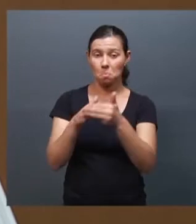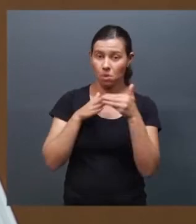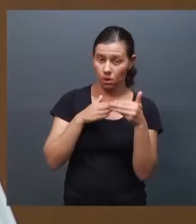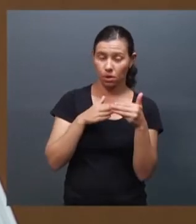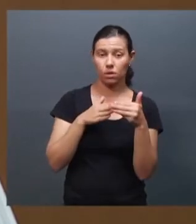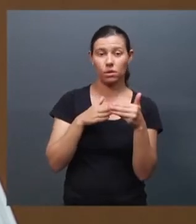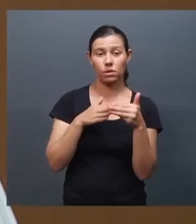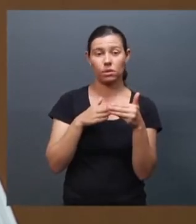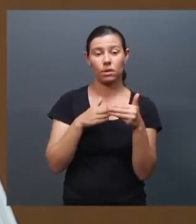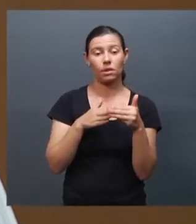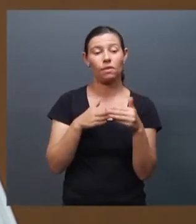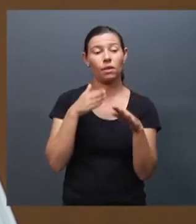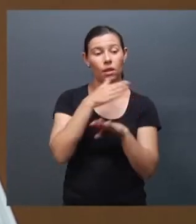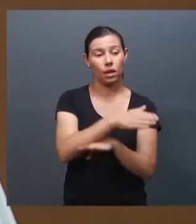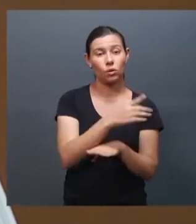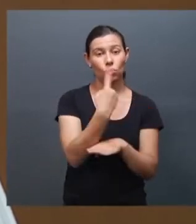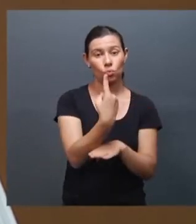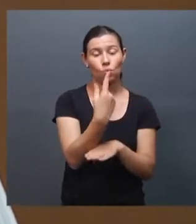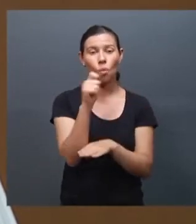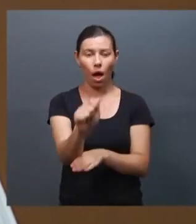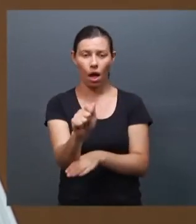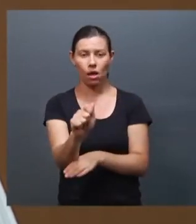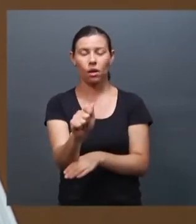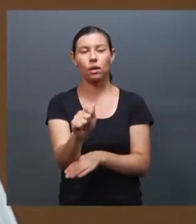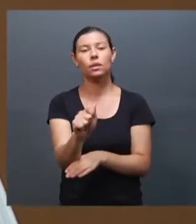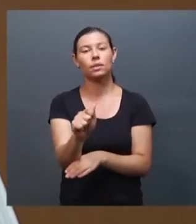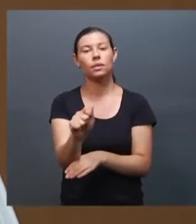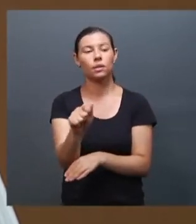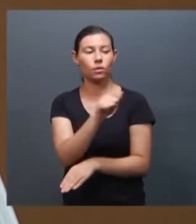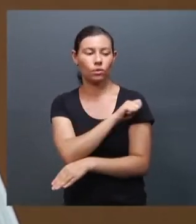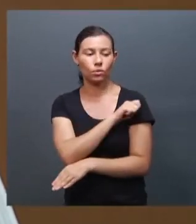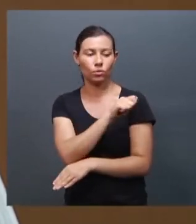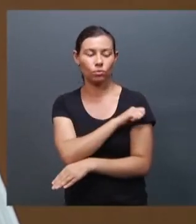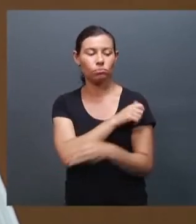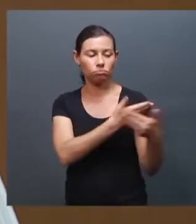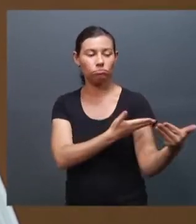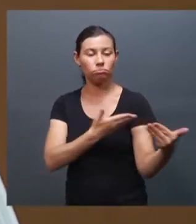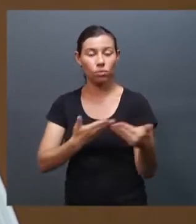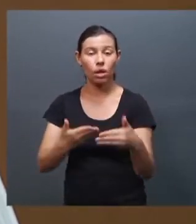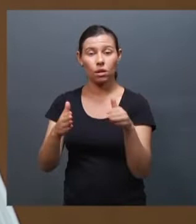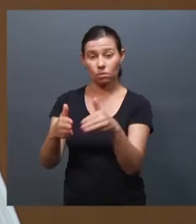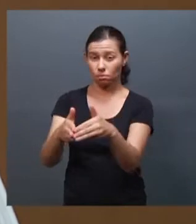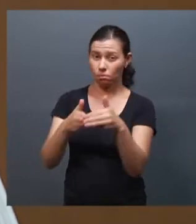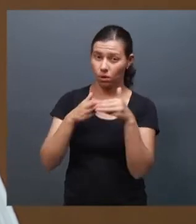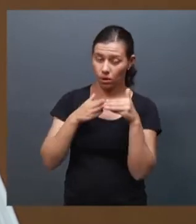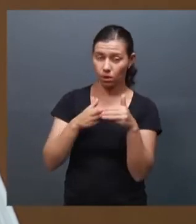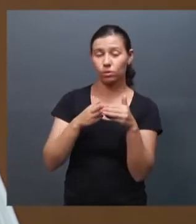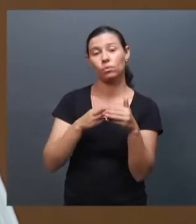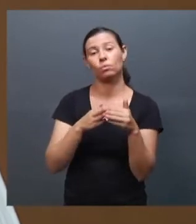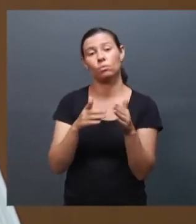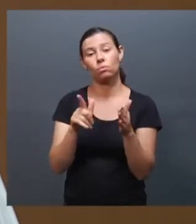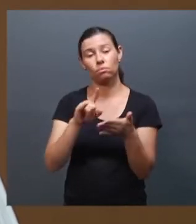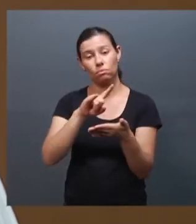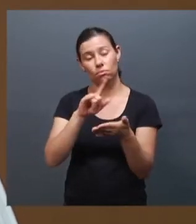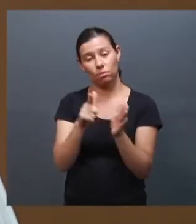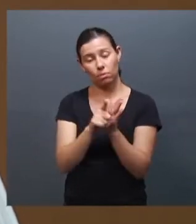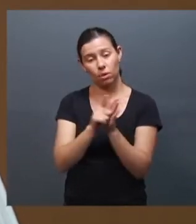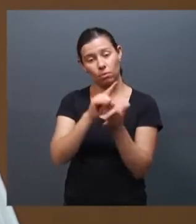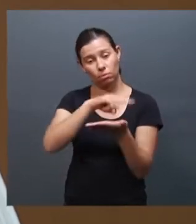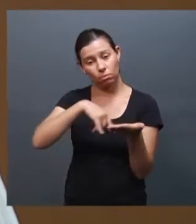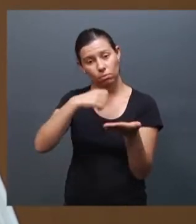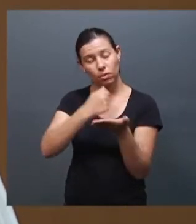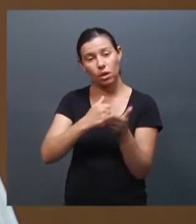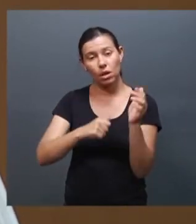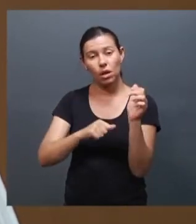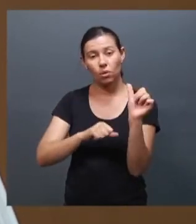atendimento ao estudante, no setor de atendimento ao estudante, ele solicita por um formulário a mudança do seu nome